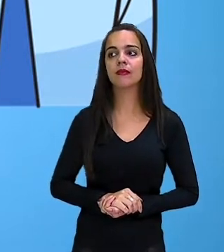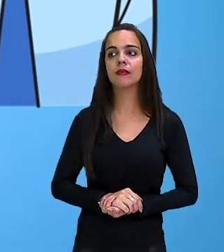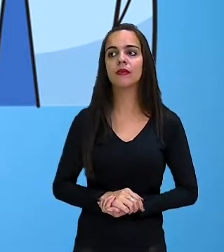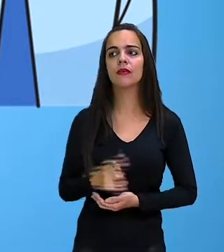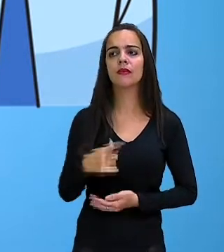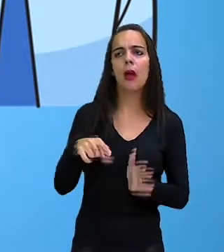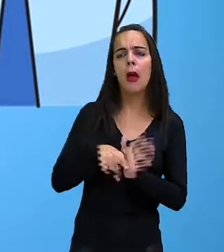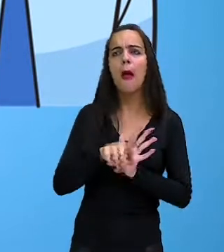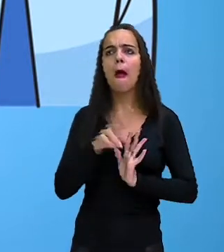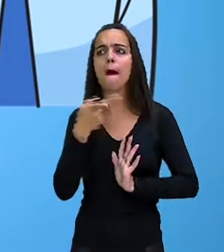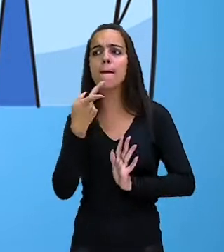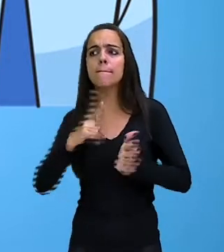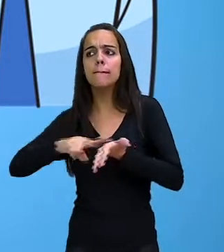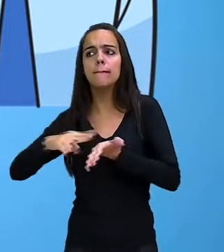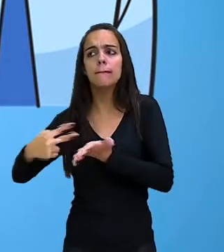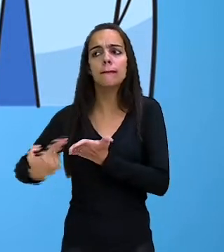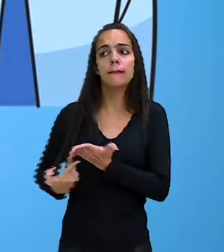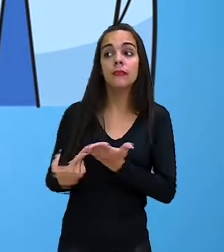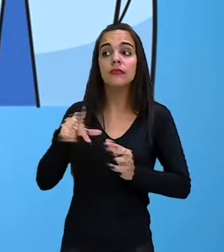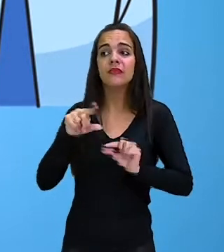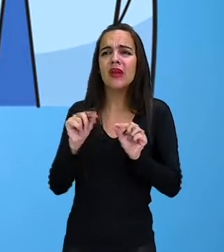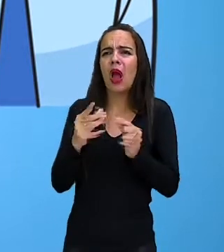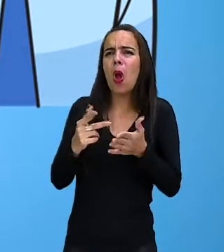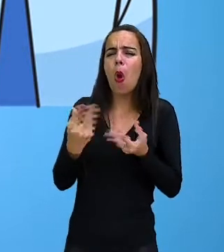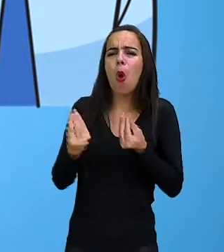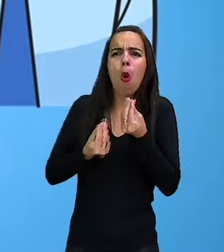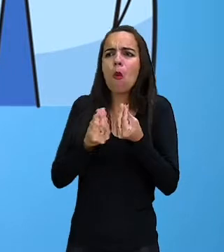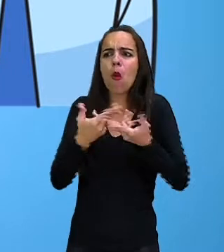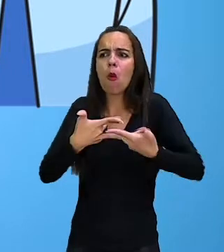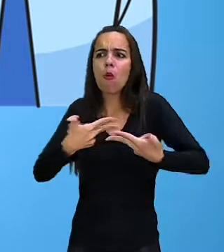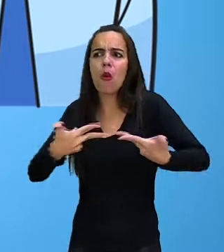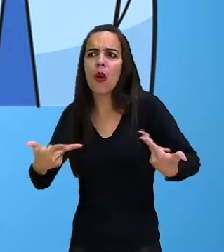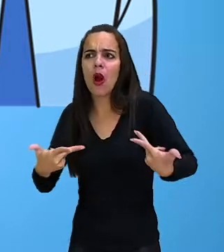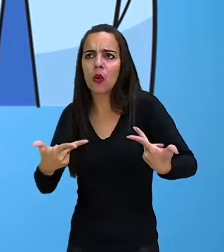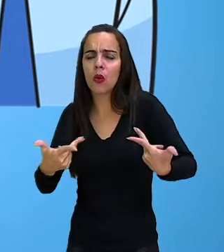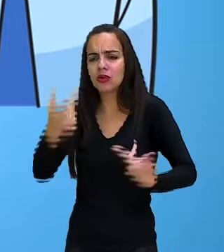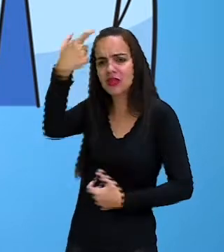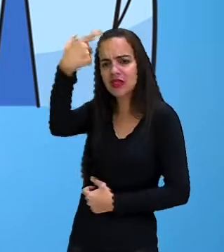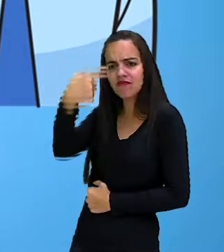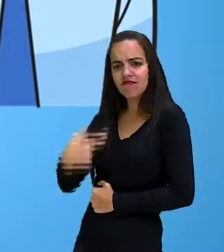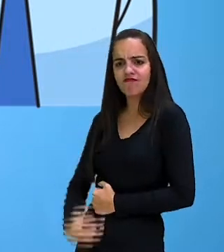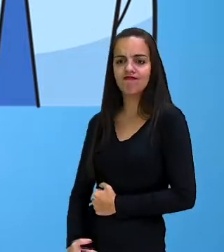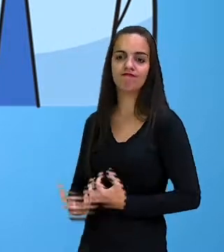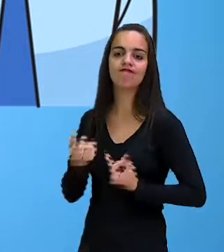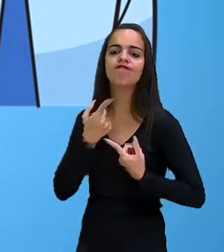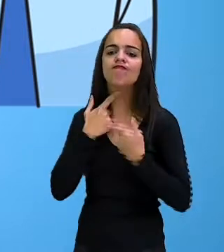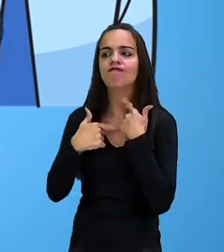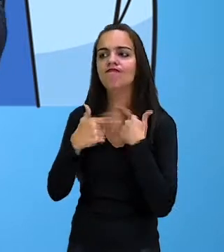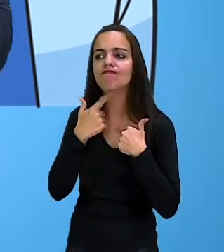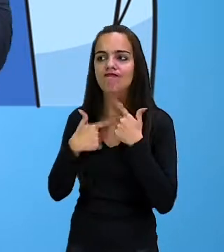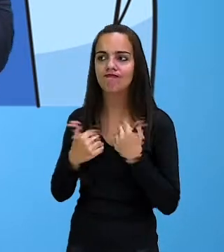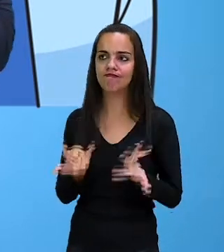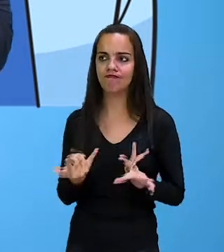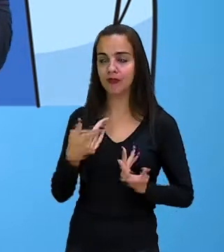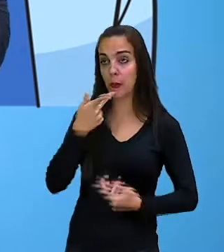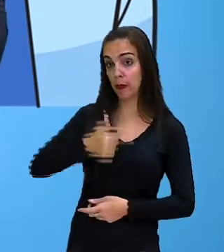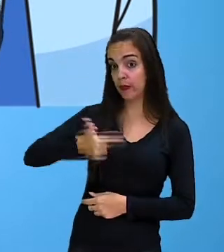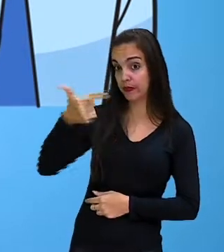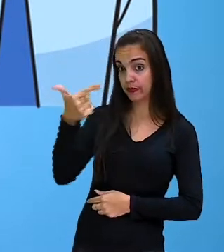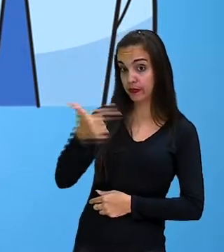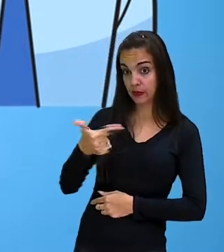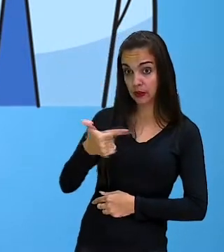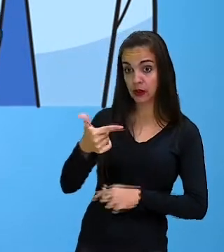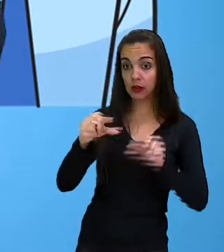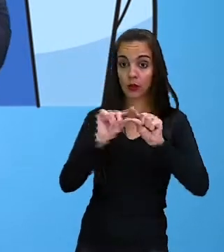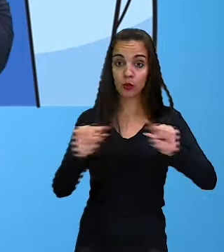como se fosse algo te indicando o que fazer, ok? Olha a segunda frase que está